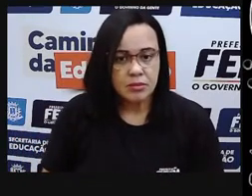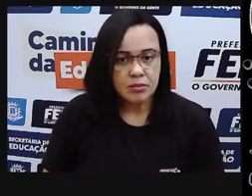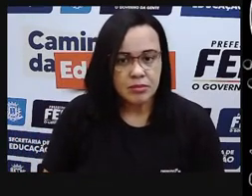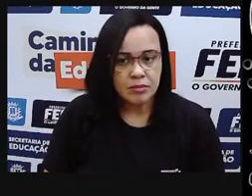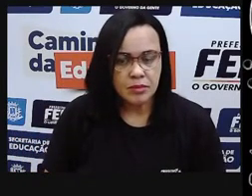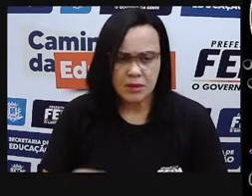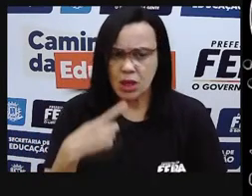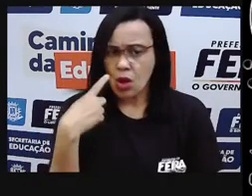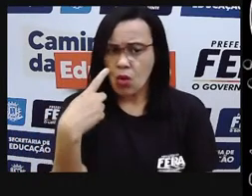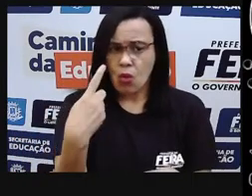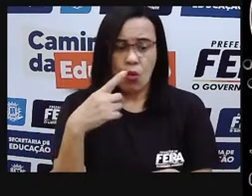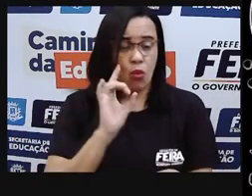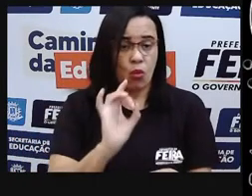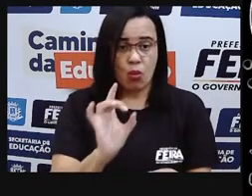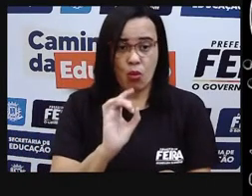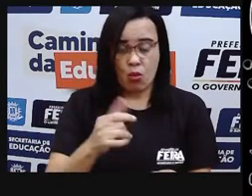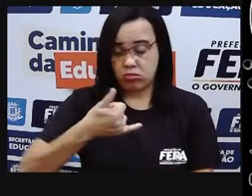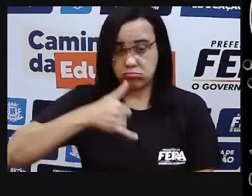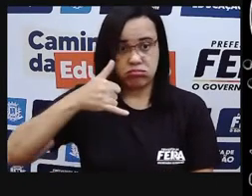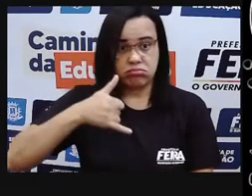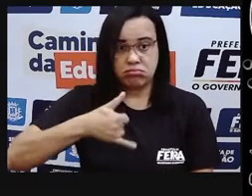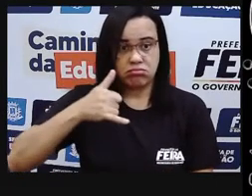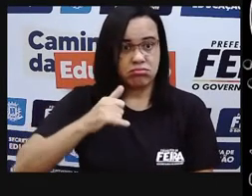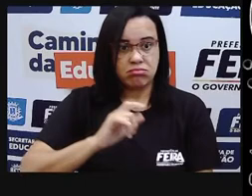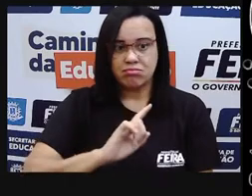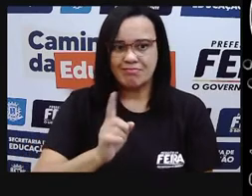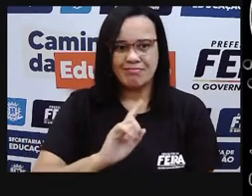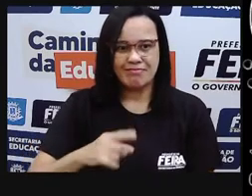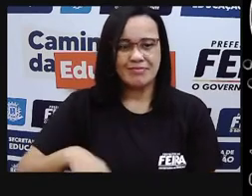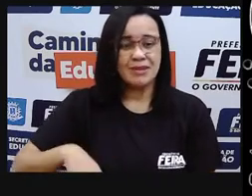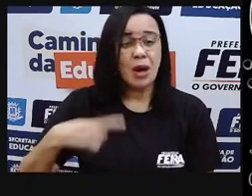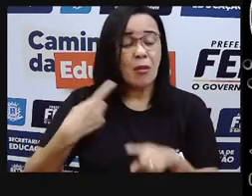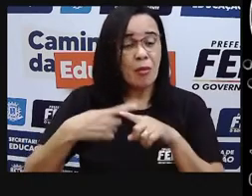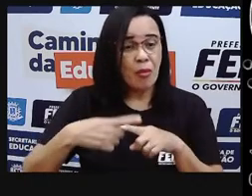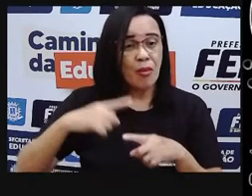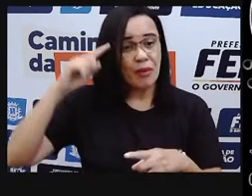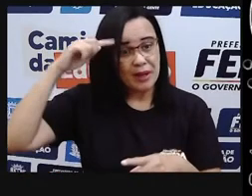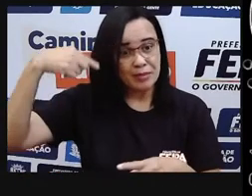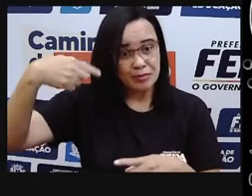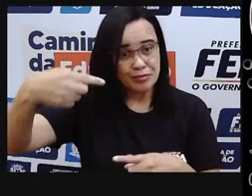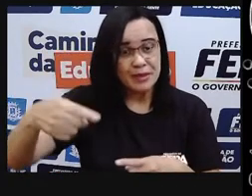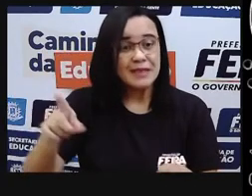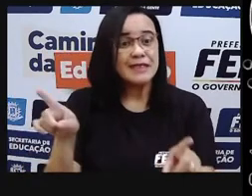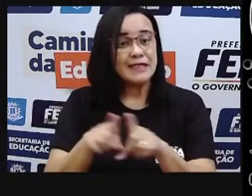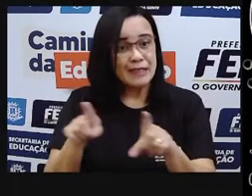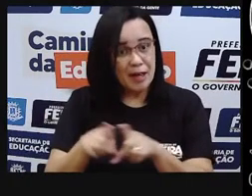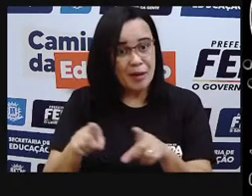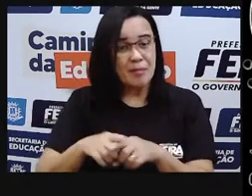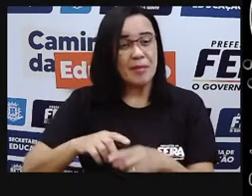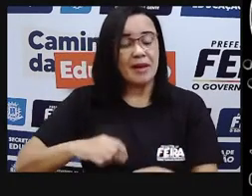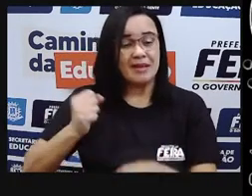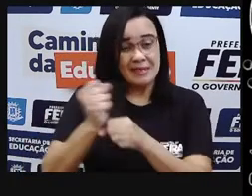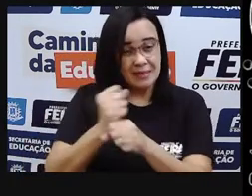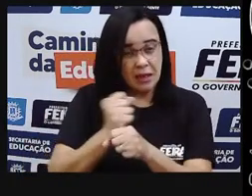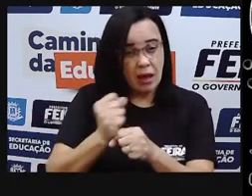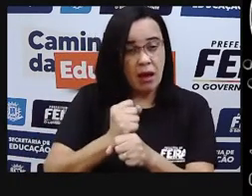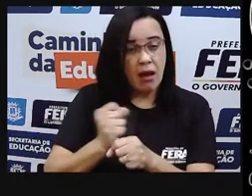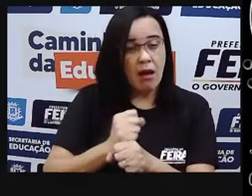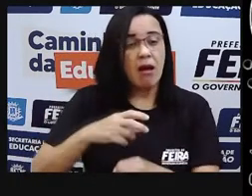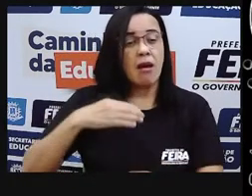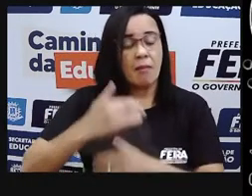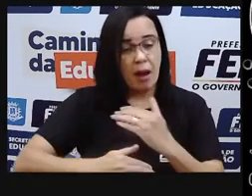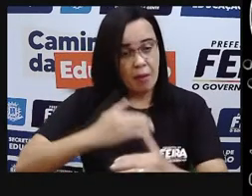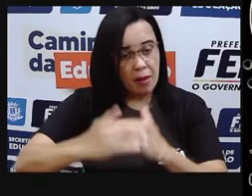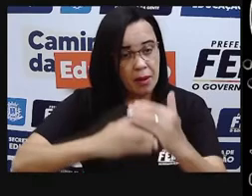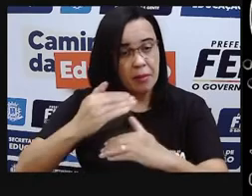um tipo de energia em nosso corpo? Não. Ao longo do dia, ao longo do tempo, vários tipos de energias e formas dessa